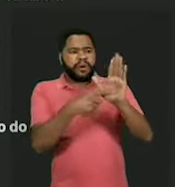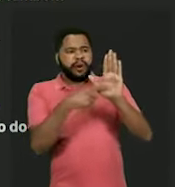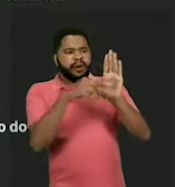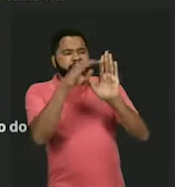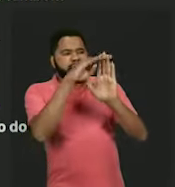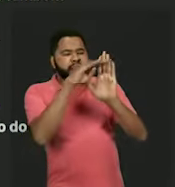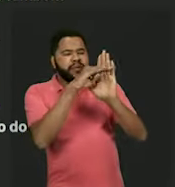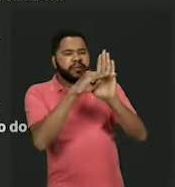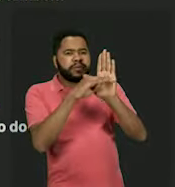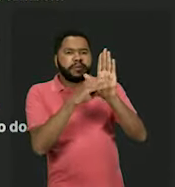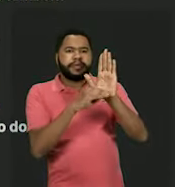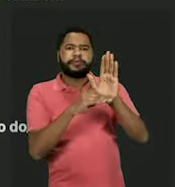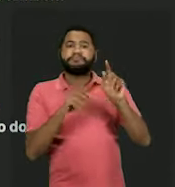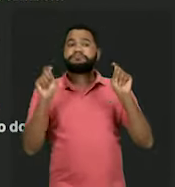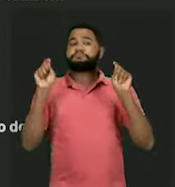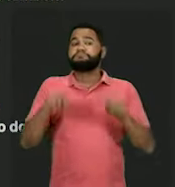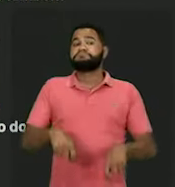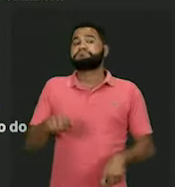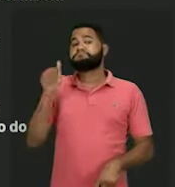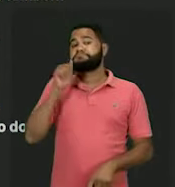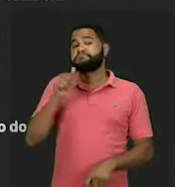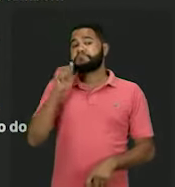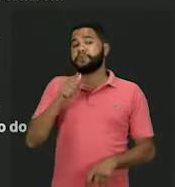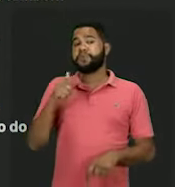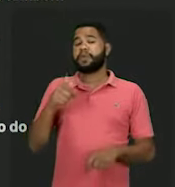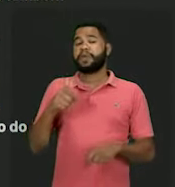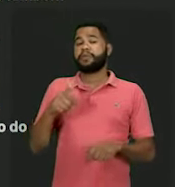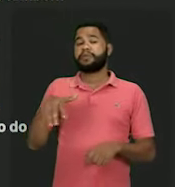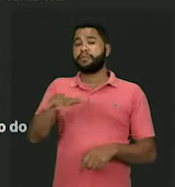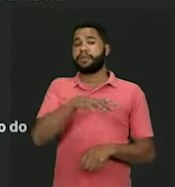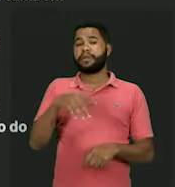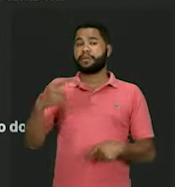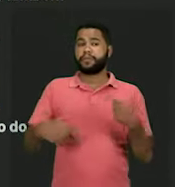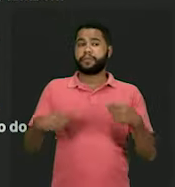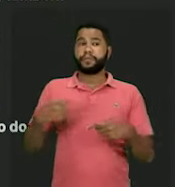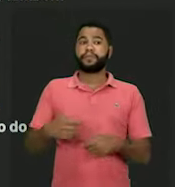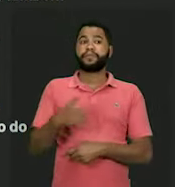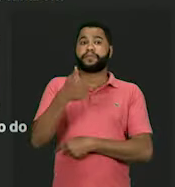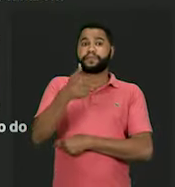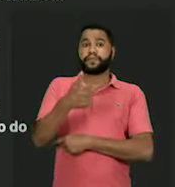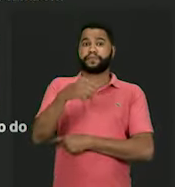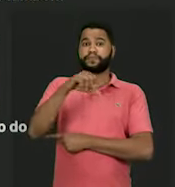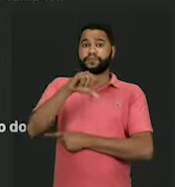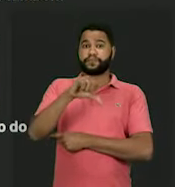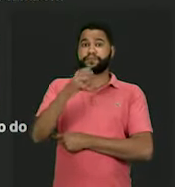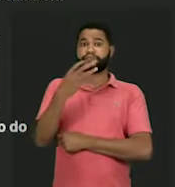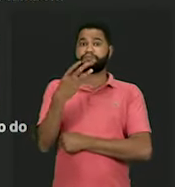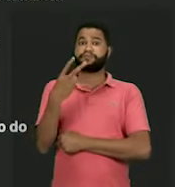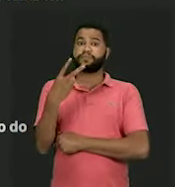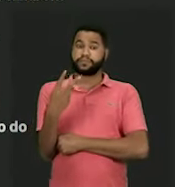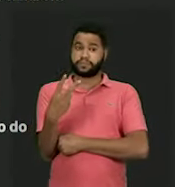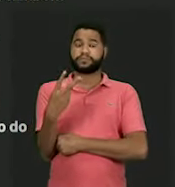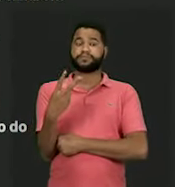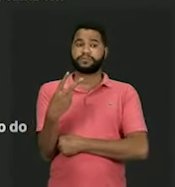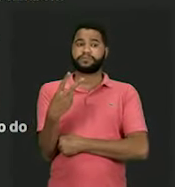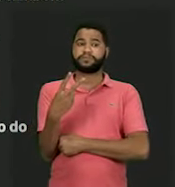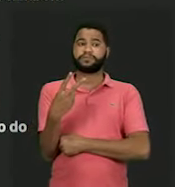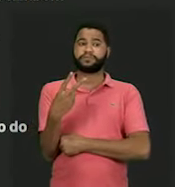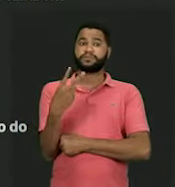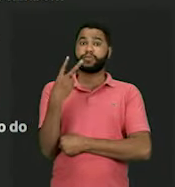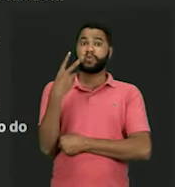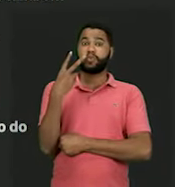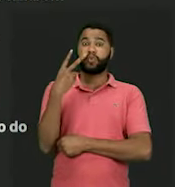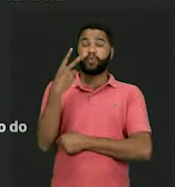quanto à possibilidade desse exercício. Foi somente em 1932, dois